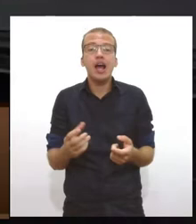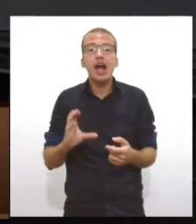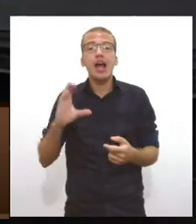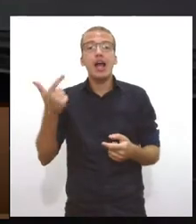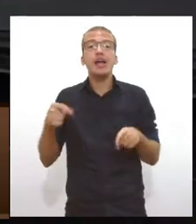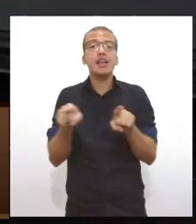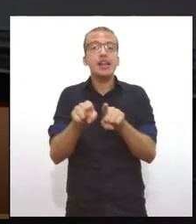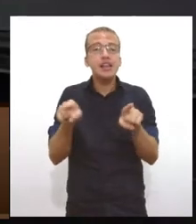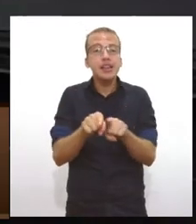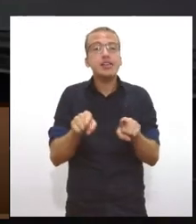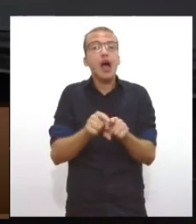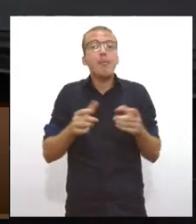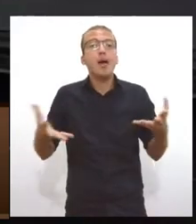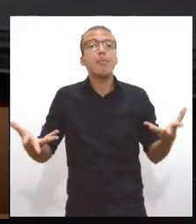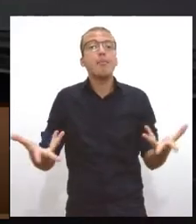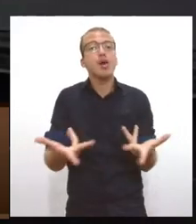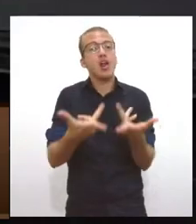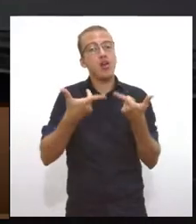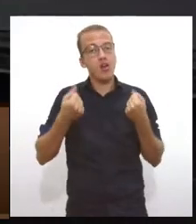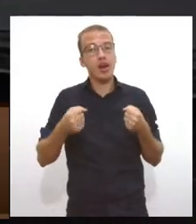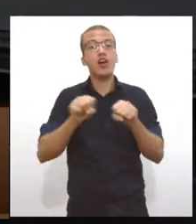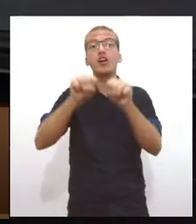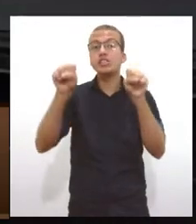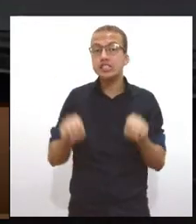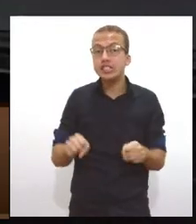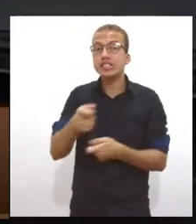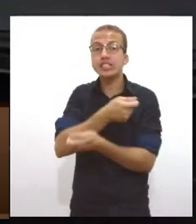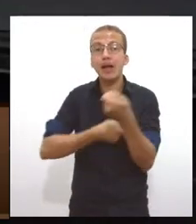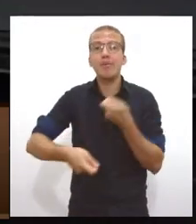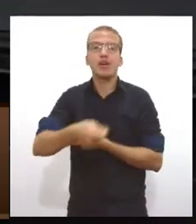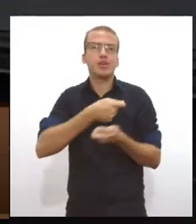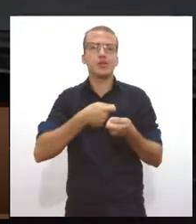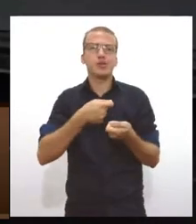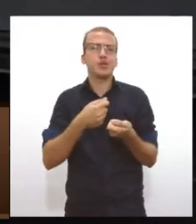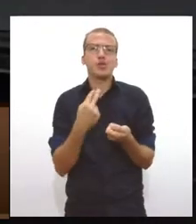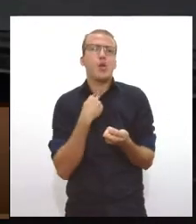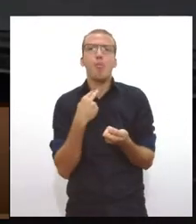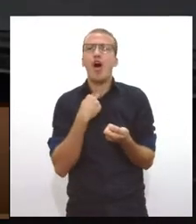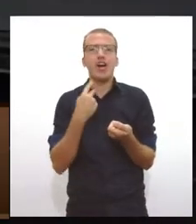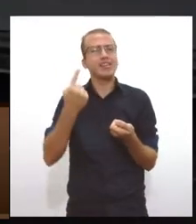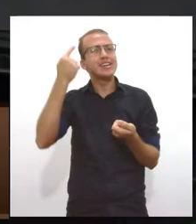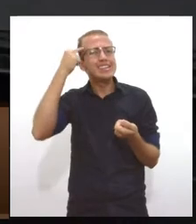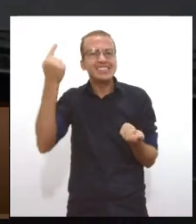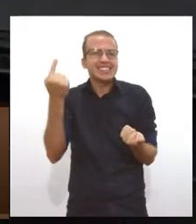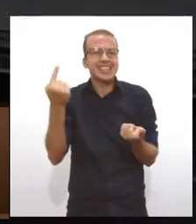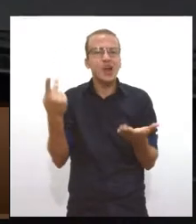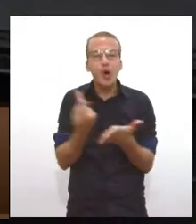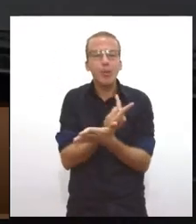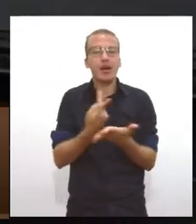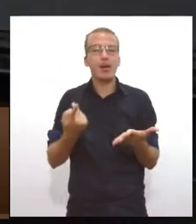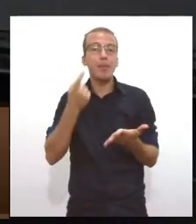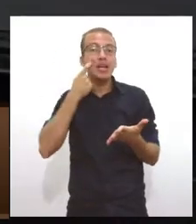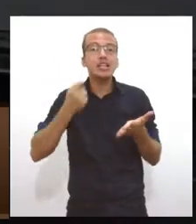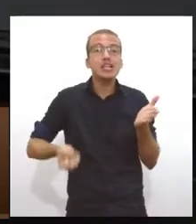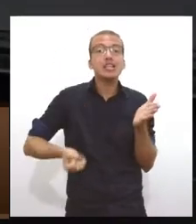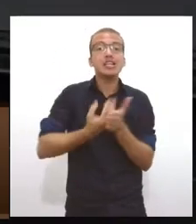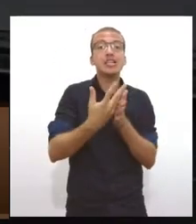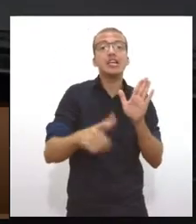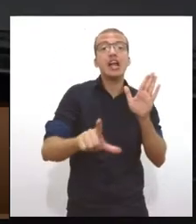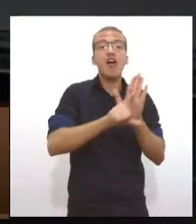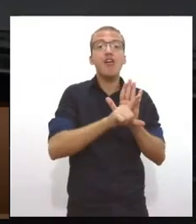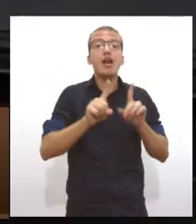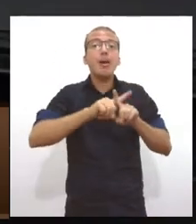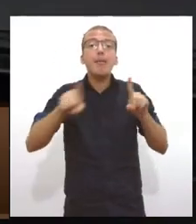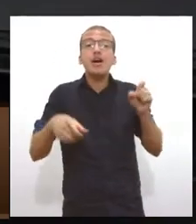sistema econômico e aí a gente não pode ficar nessa retórica. Não adianta eu facilitar, criar uma lei que não vai trazer segurança jurídica.